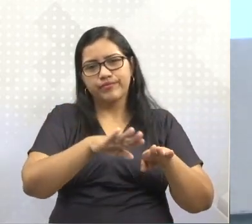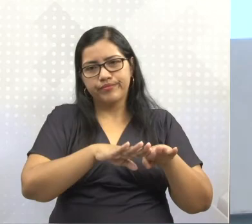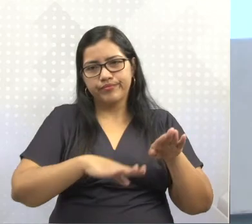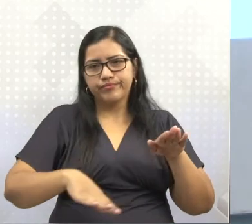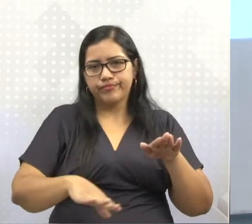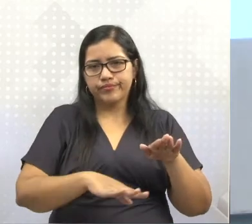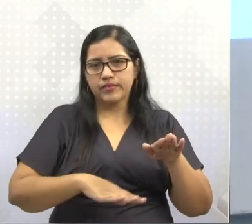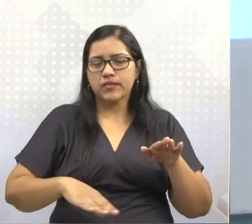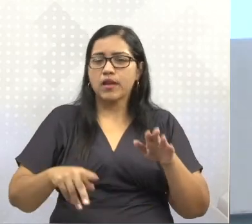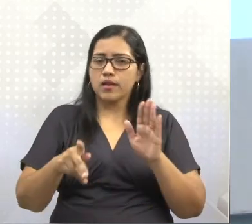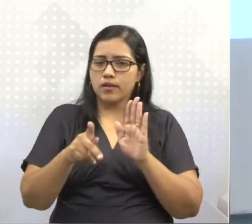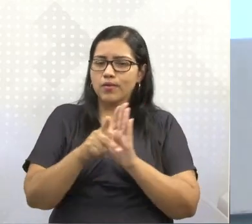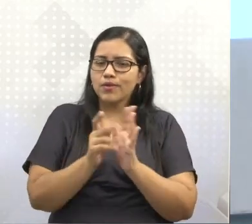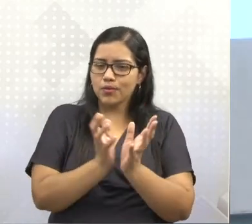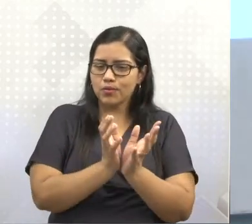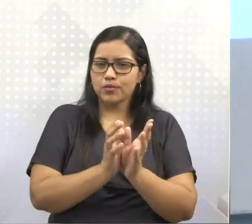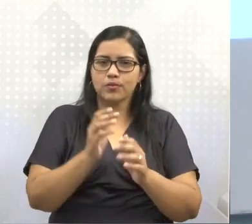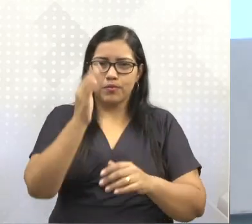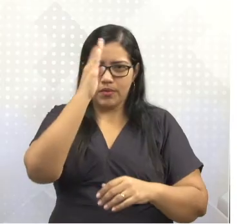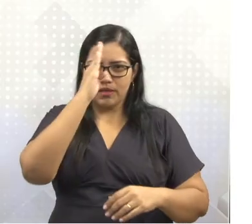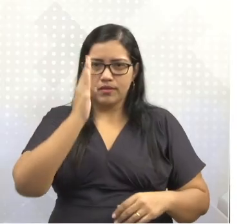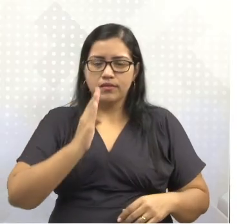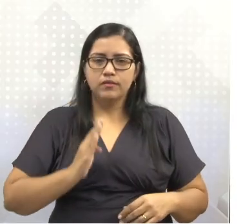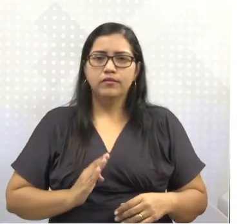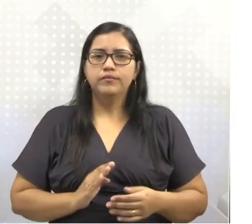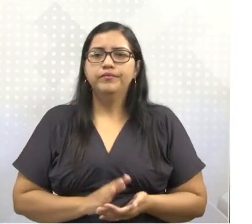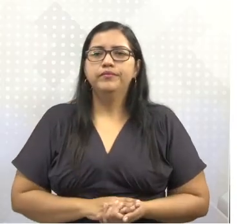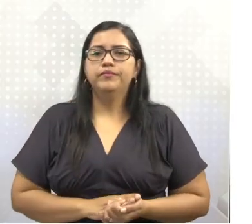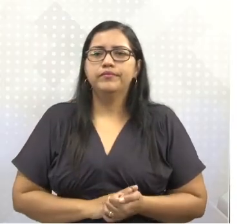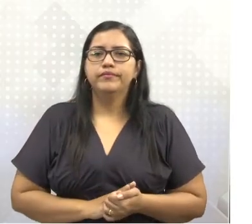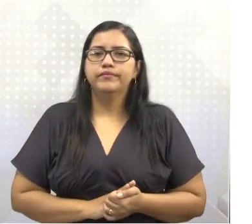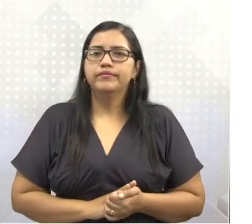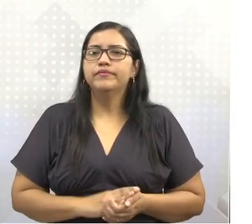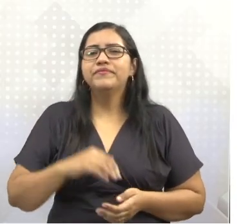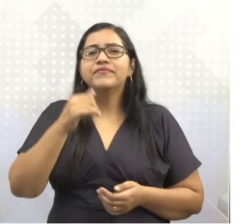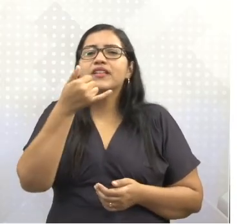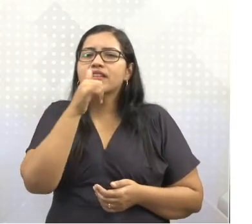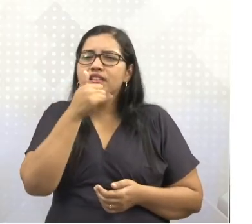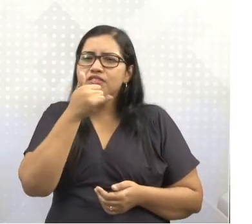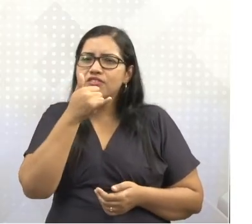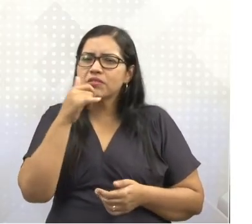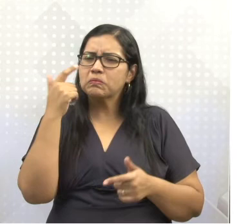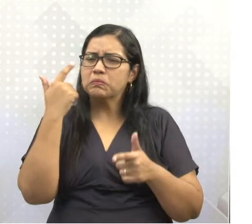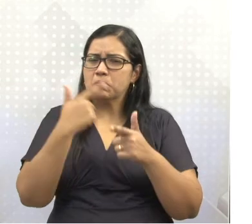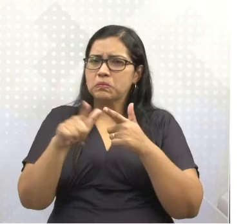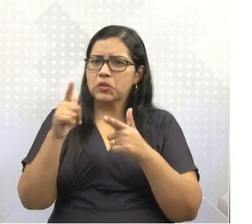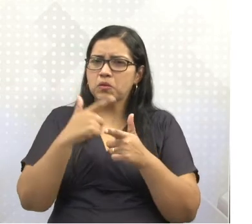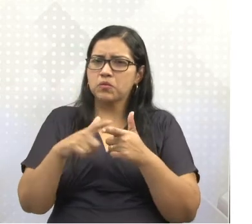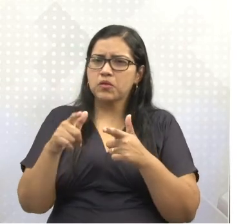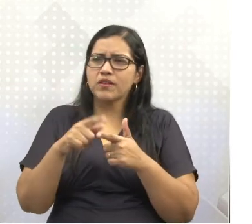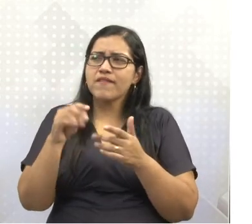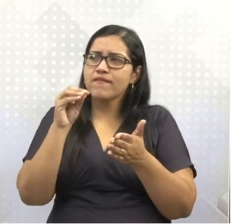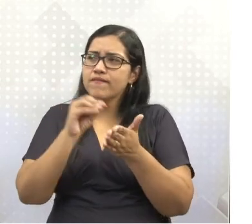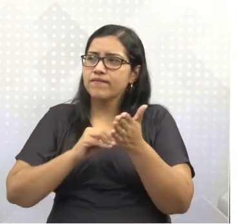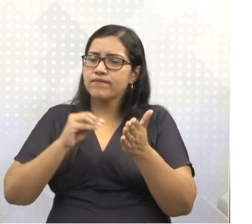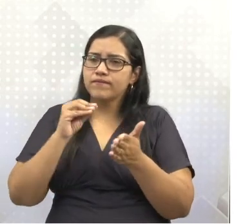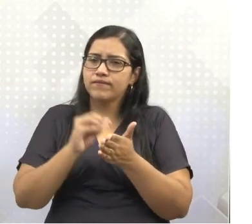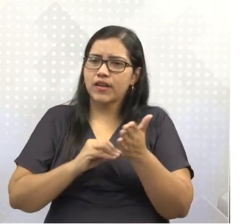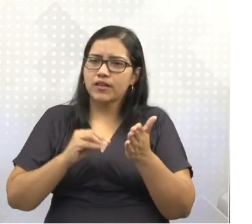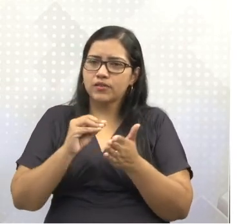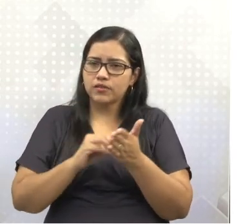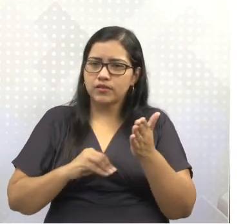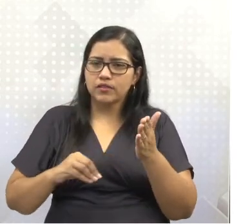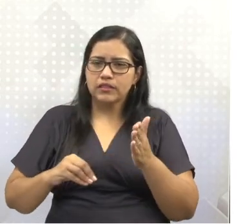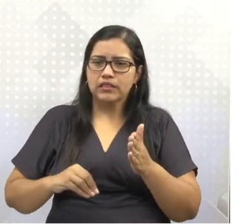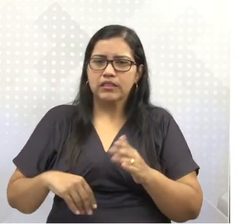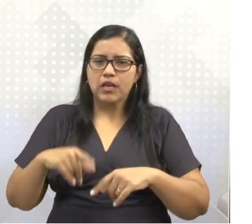qual o Brasil faz parte. A questão da energia é um problema deles. Por quê? Porque é a falta de recursos naturais para a